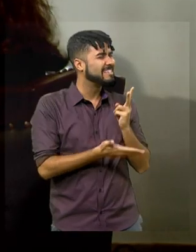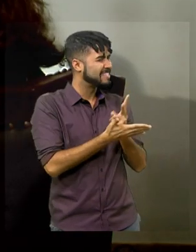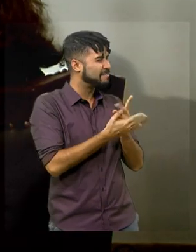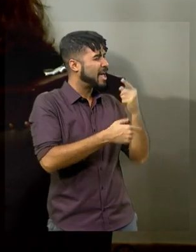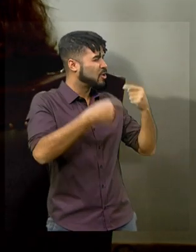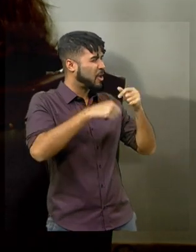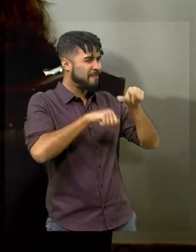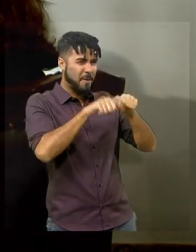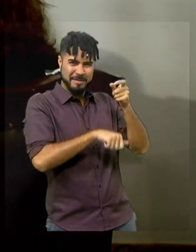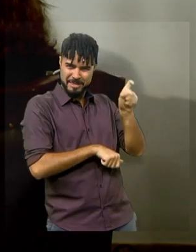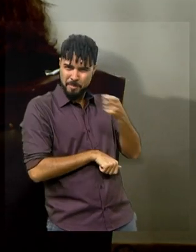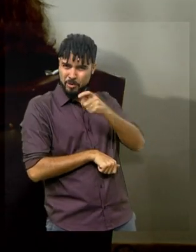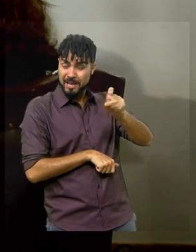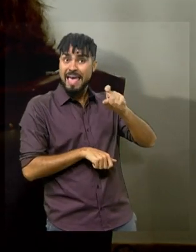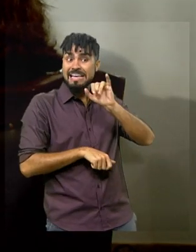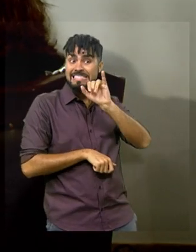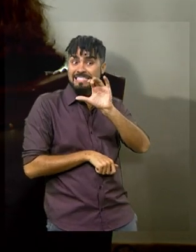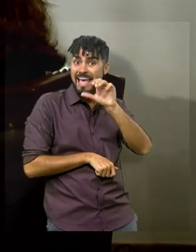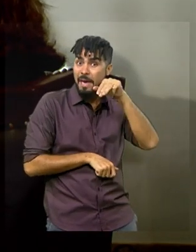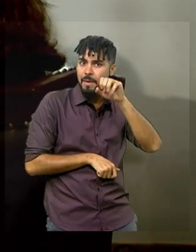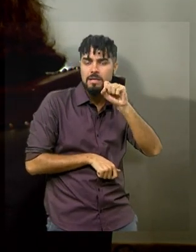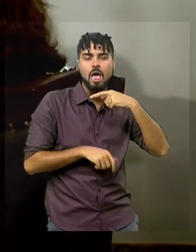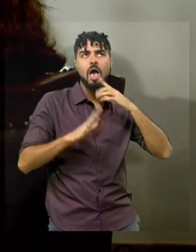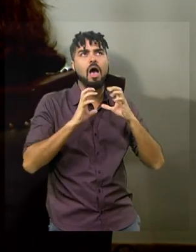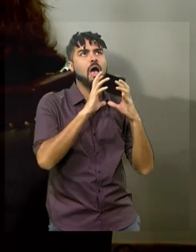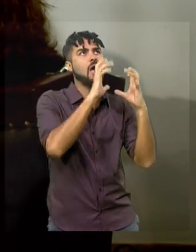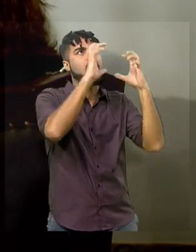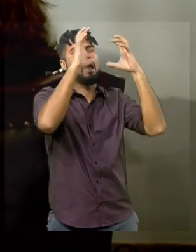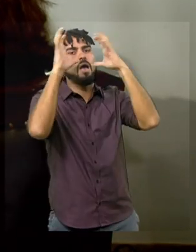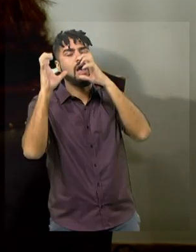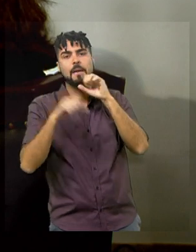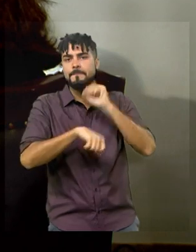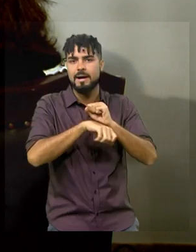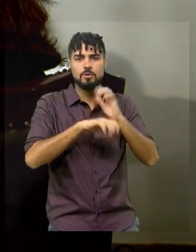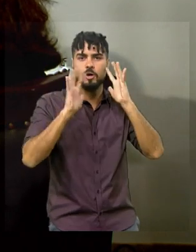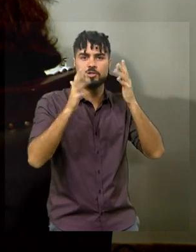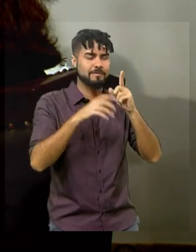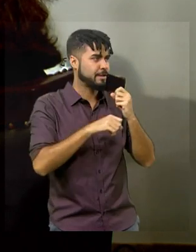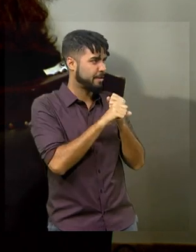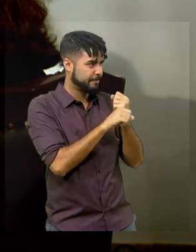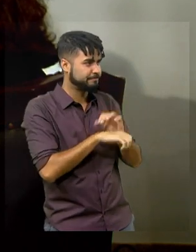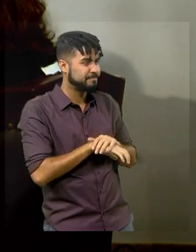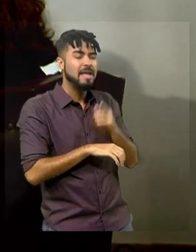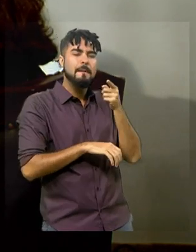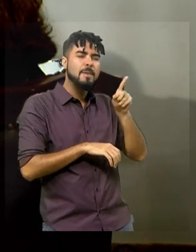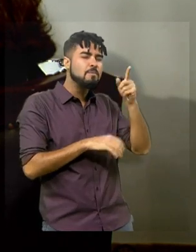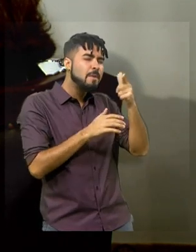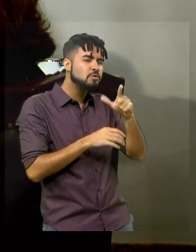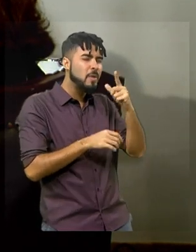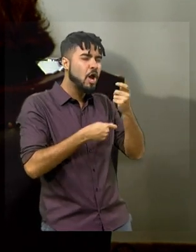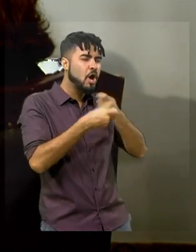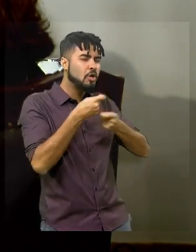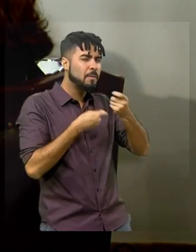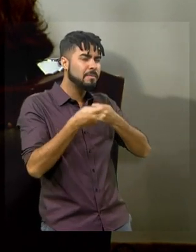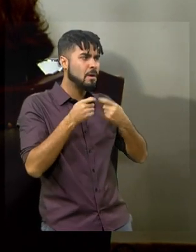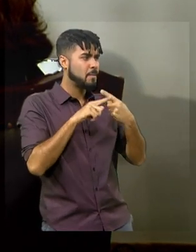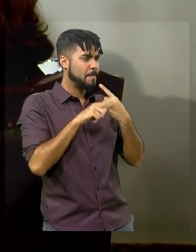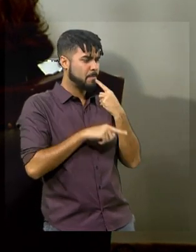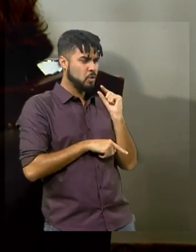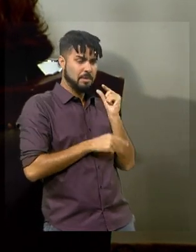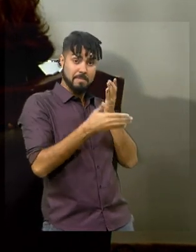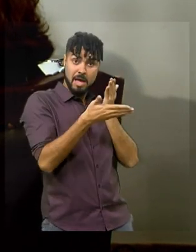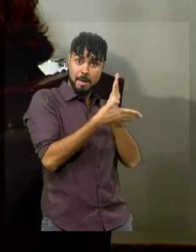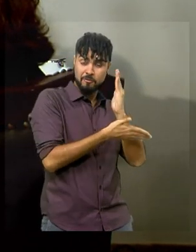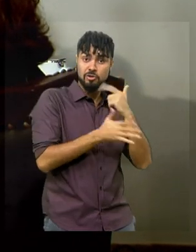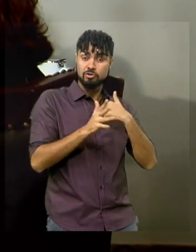quando chega a reforma tributária quando o assunto é ICMS e isso há décadas. Ainda de economia, só mais uma questão, porque acabou de ser aprovado,